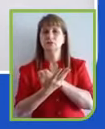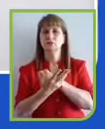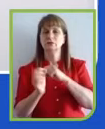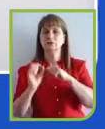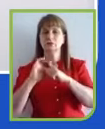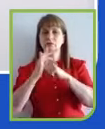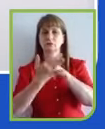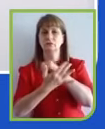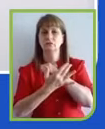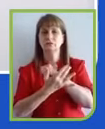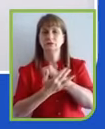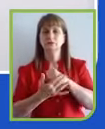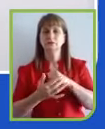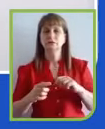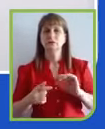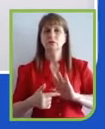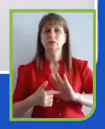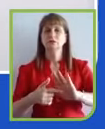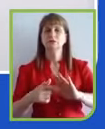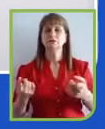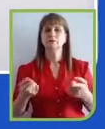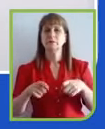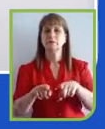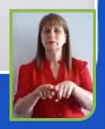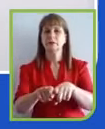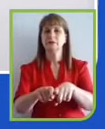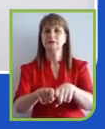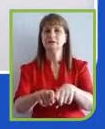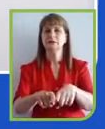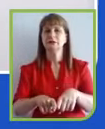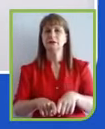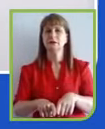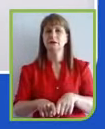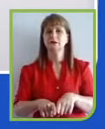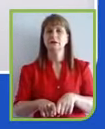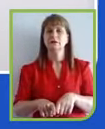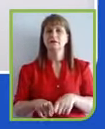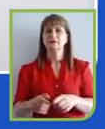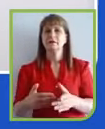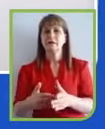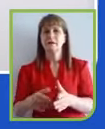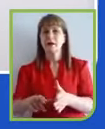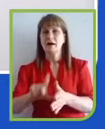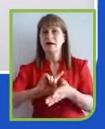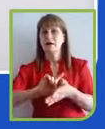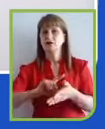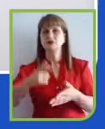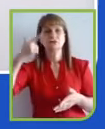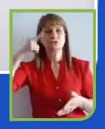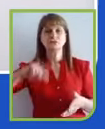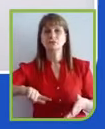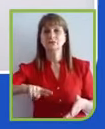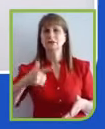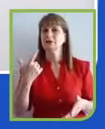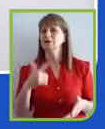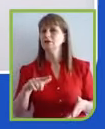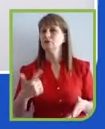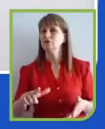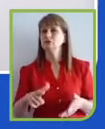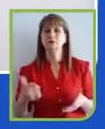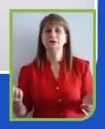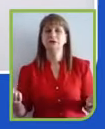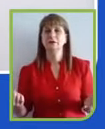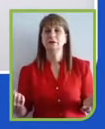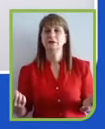Uma parceria até pouco tempo atrás inusitada foi acompanhar o movimento de articulação de empresas do mesmo